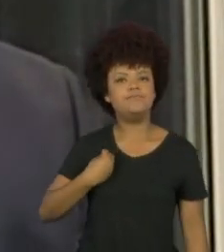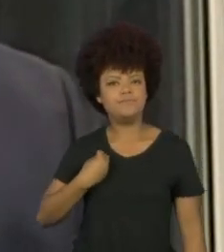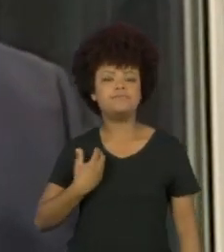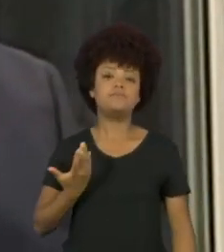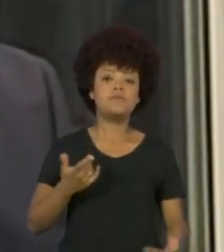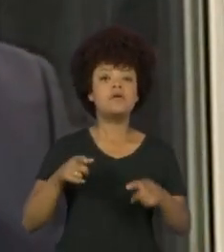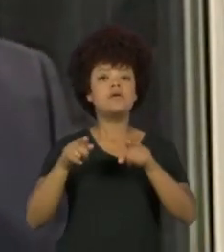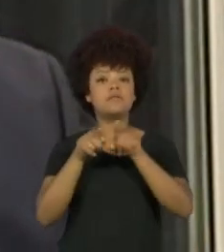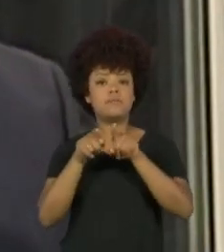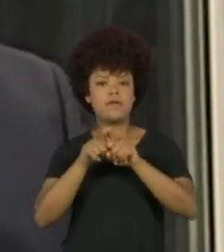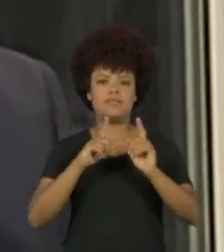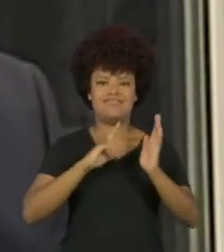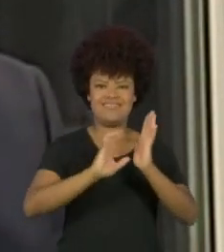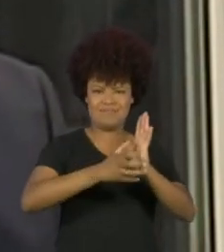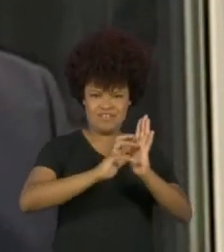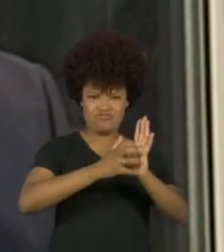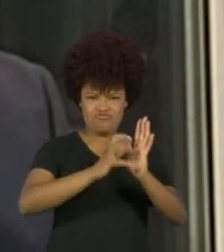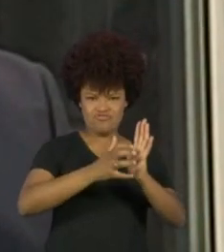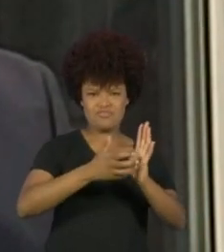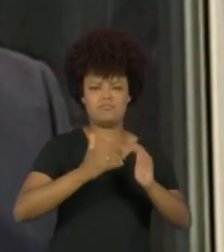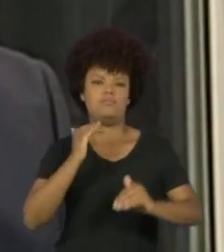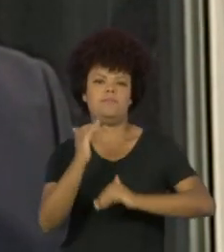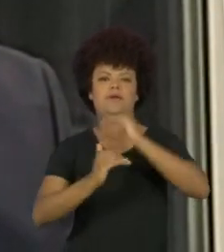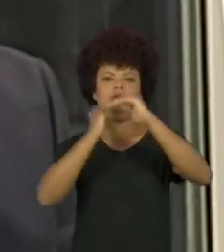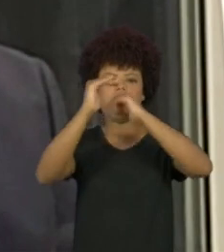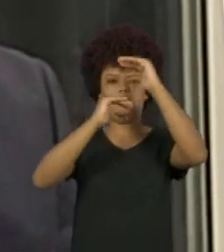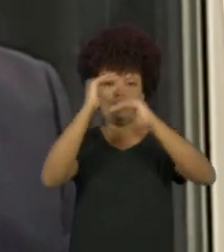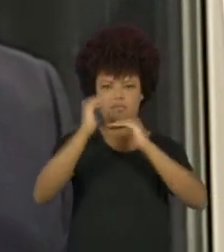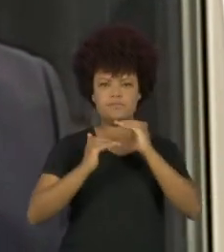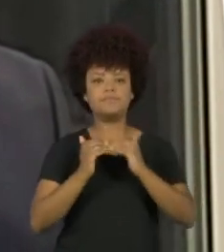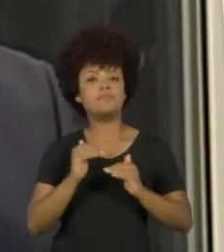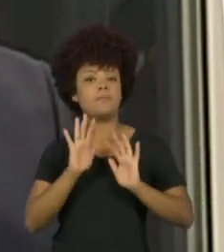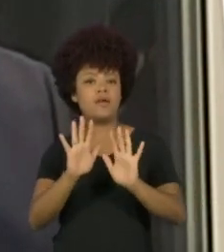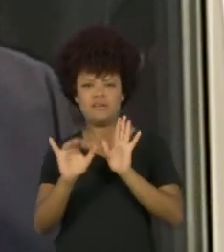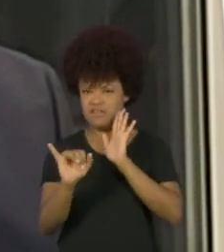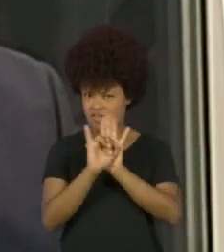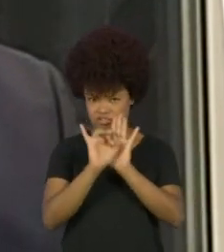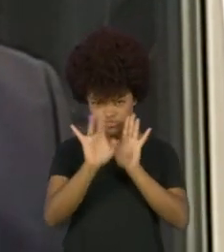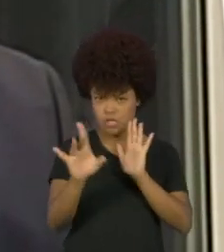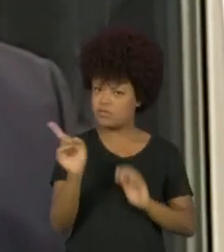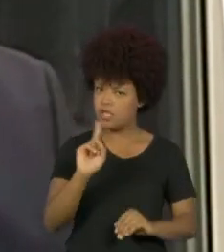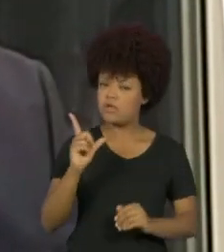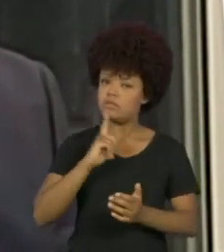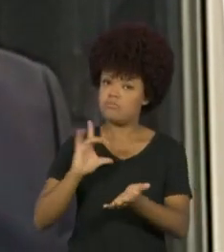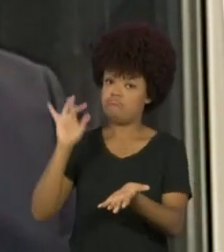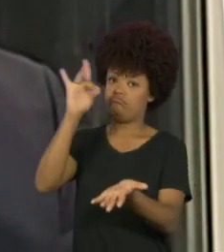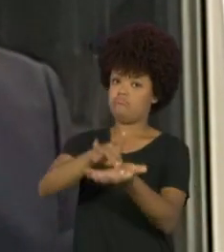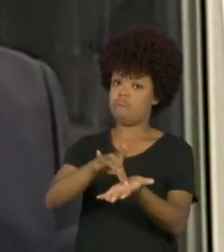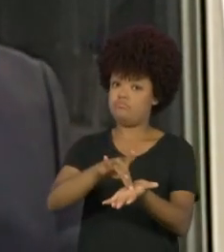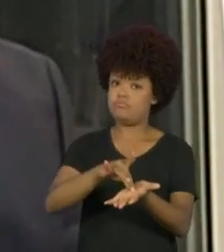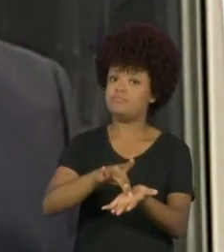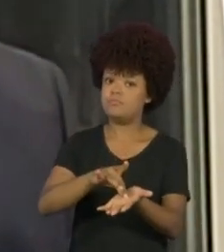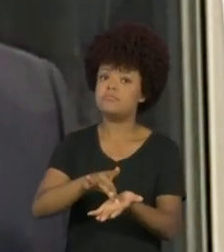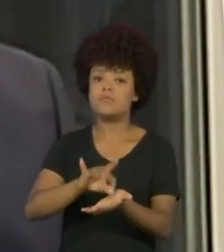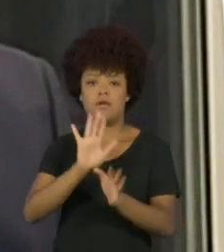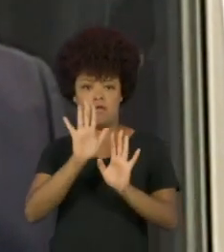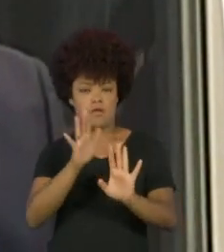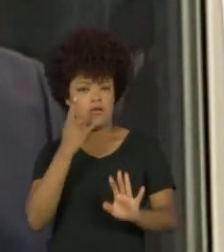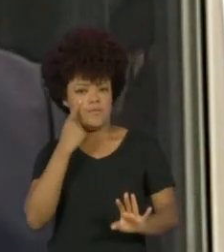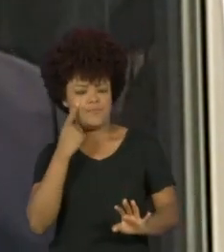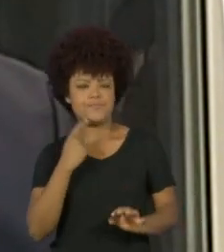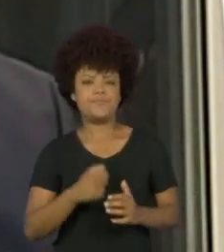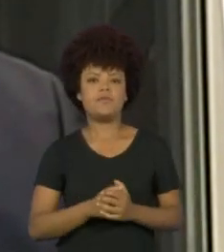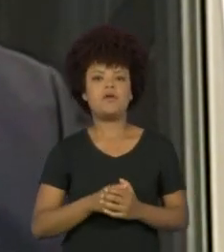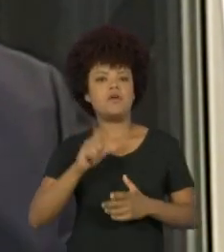não olha para a questão das identidades, não está olhando para a realidade. Mas tem que saber que as pessoas, elas têm identidade. E elas se movem a